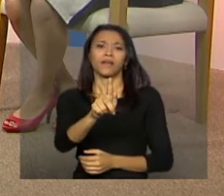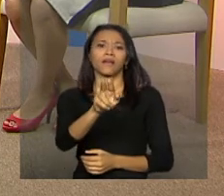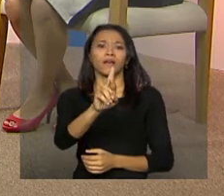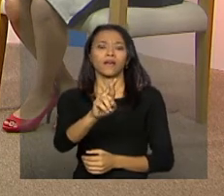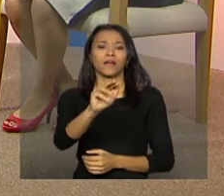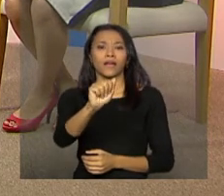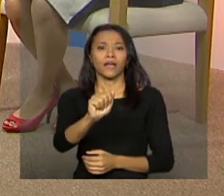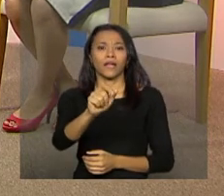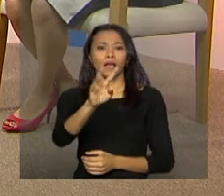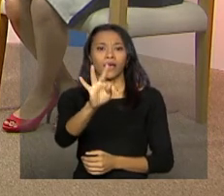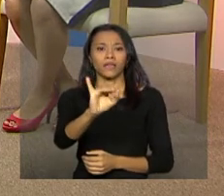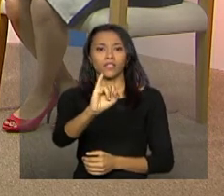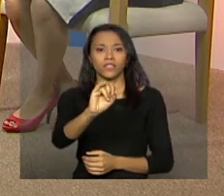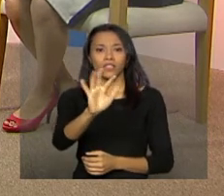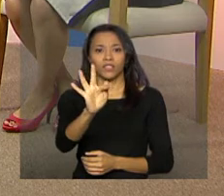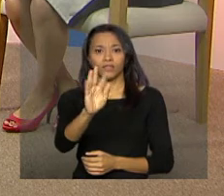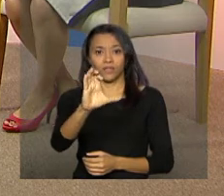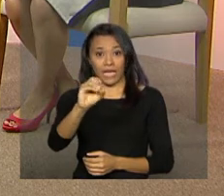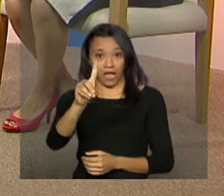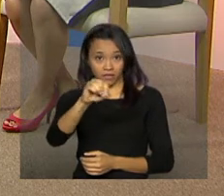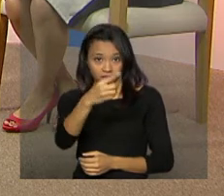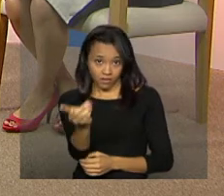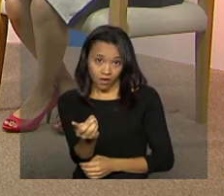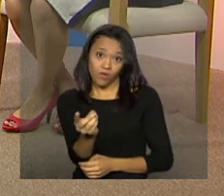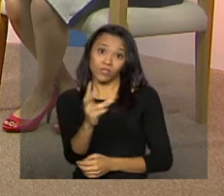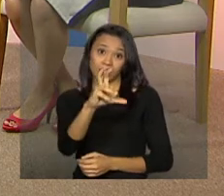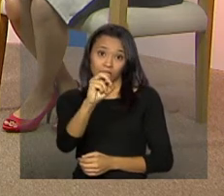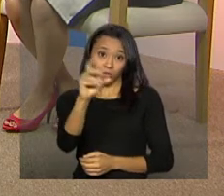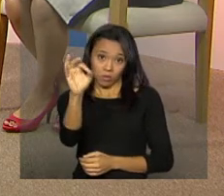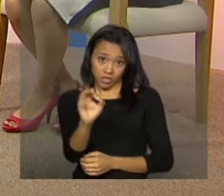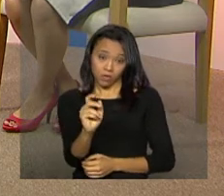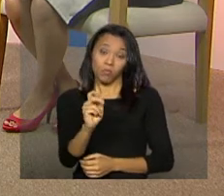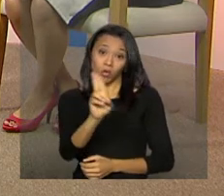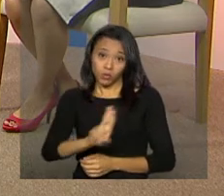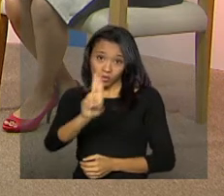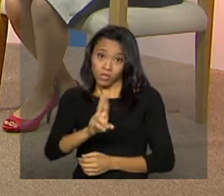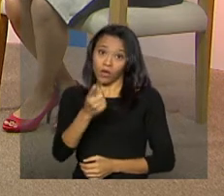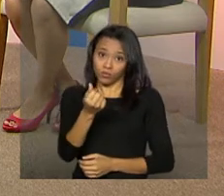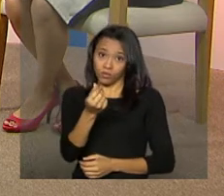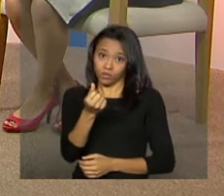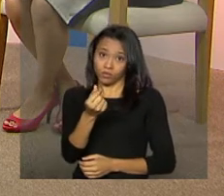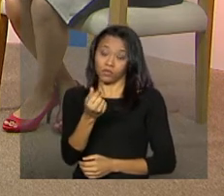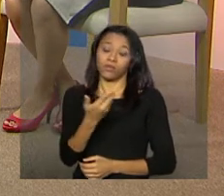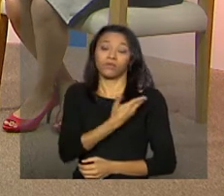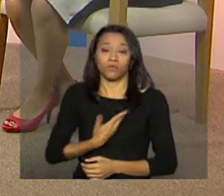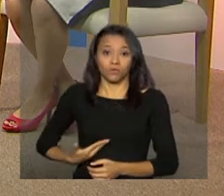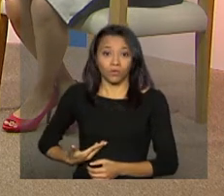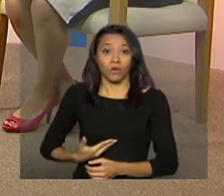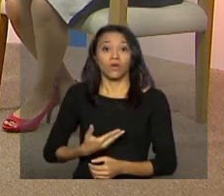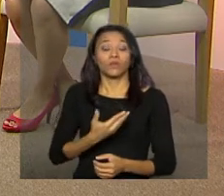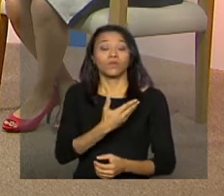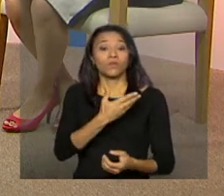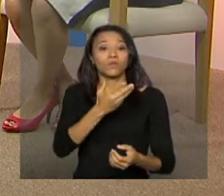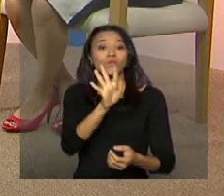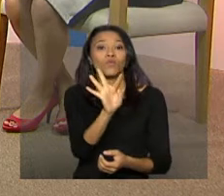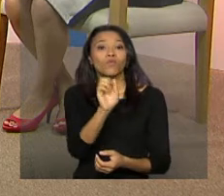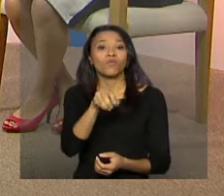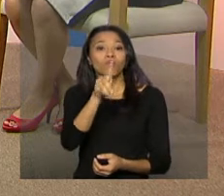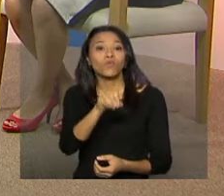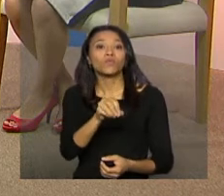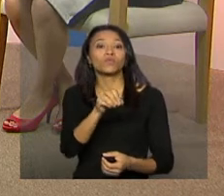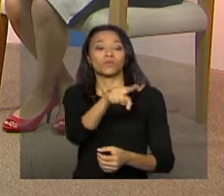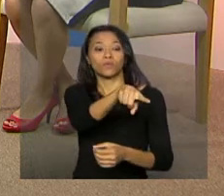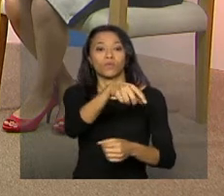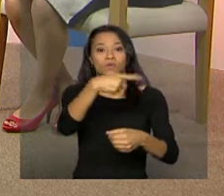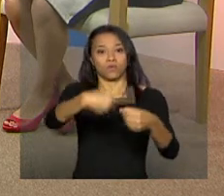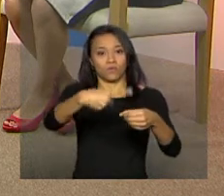recursos do Fundo Municipal de Assistência Social? Sim, ela pode ser paga com os recursos do Fundo Municipal de Assistência Social. Aí, os